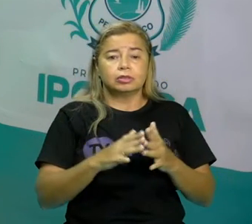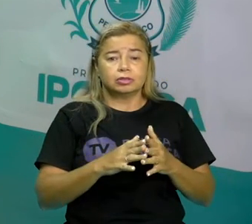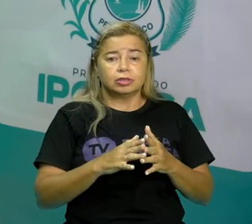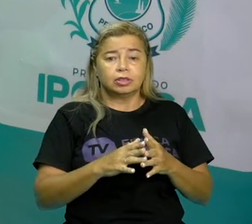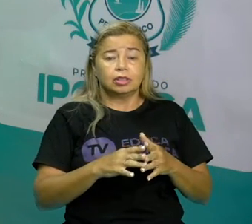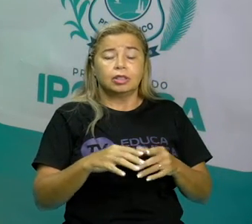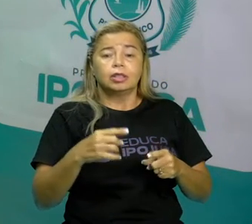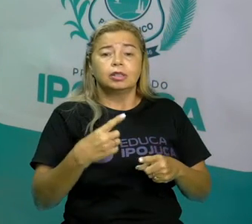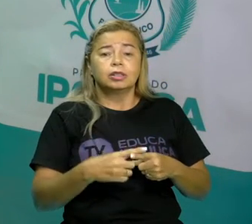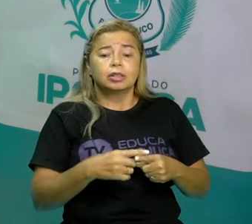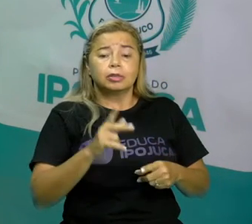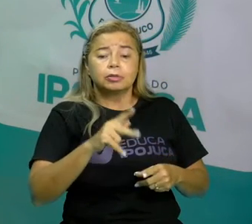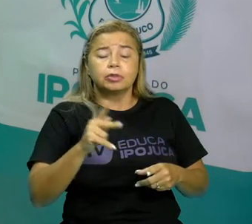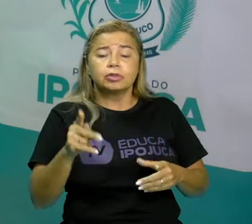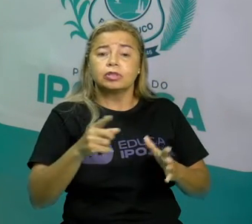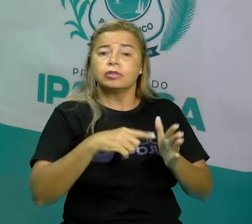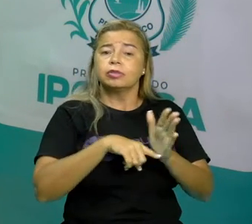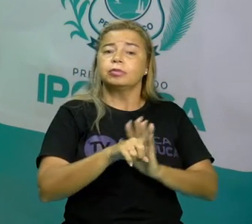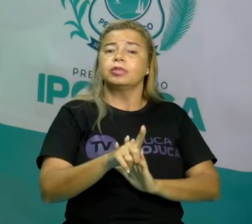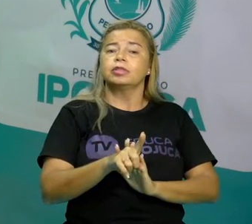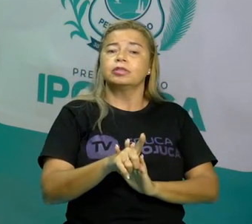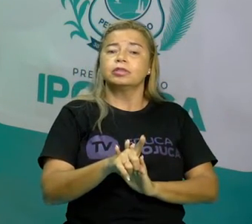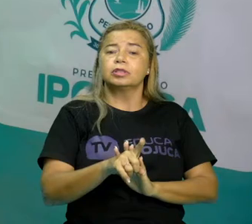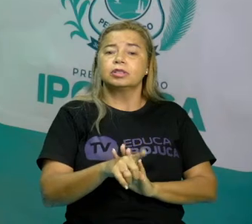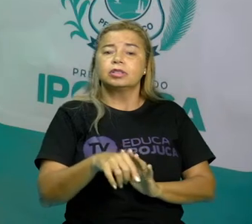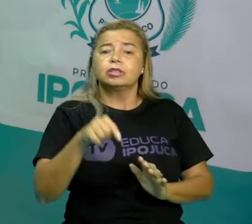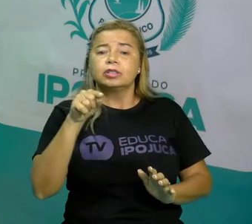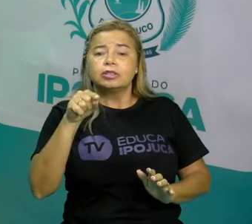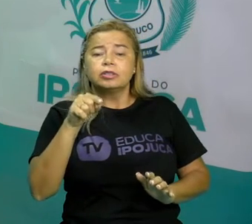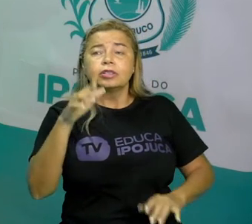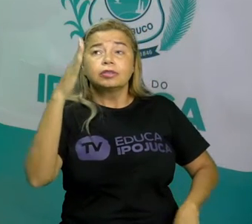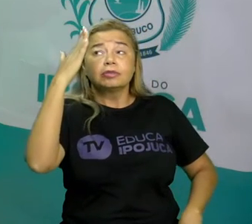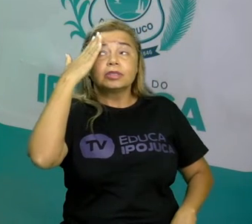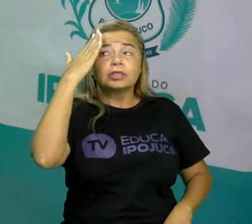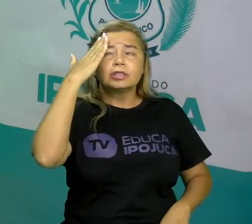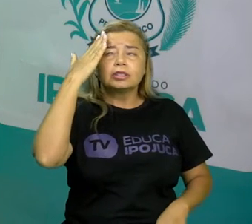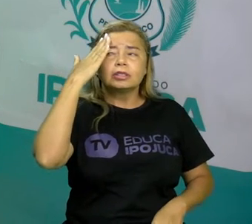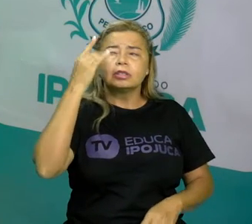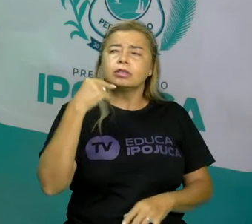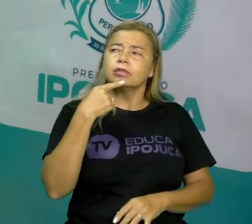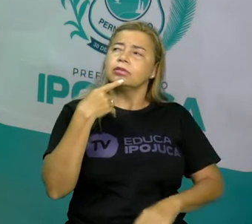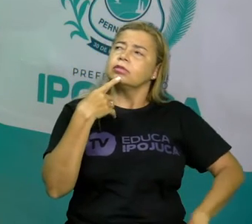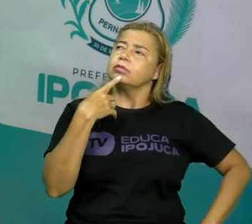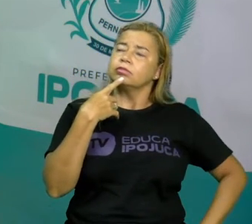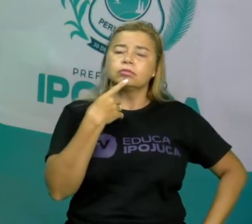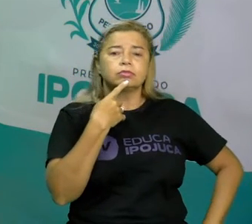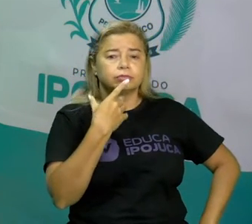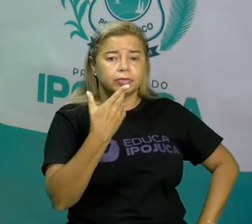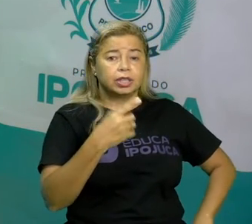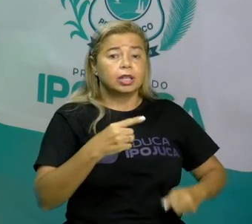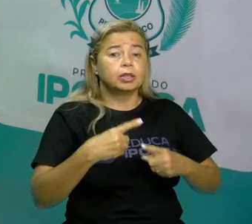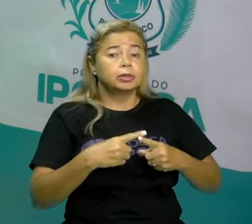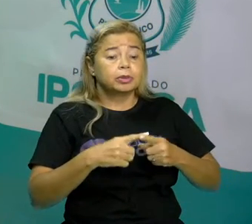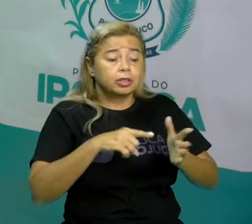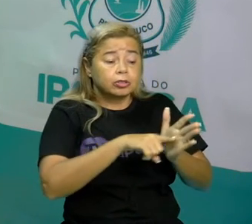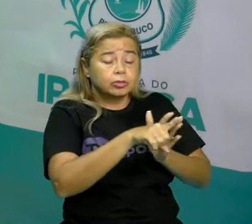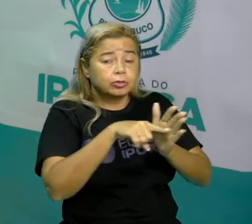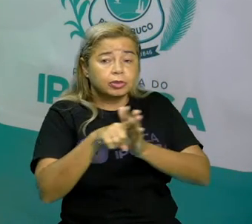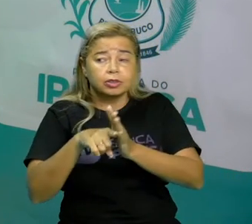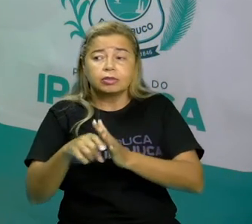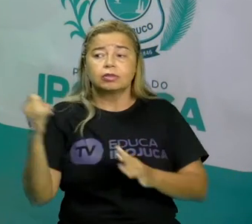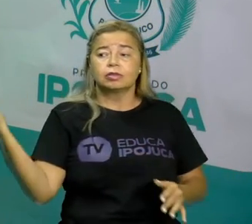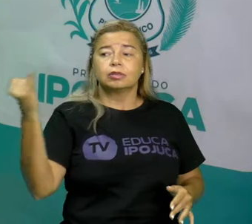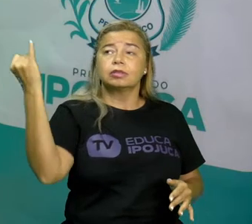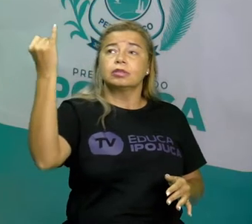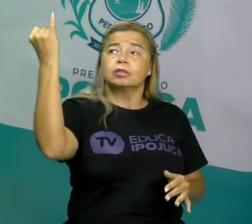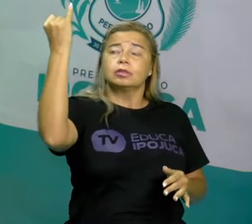texto, você lê e você vai começar a compreender. Aquelas perguntinhas são muito importantes. Quais os personagens do